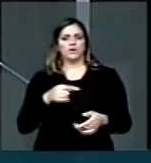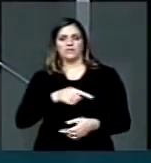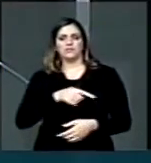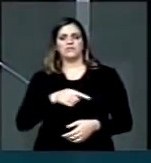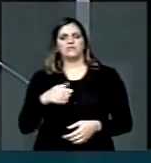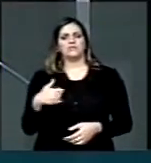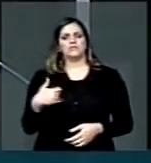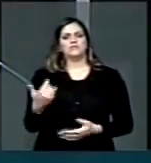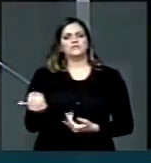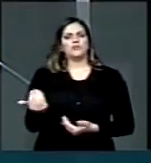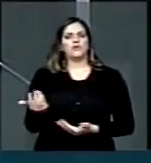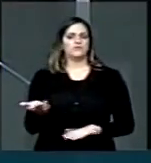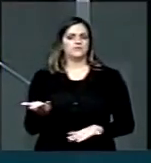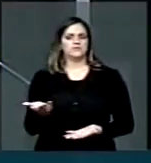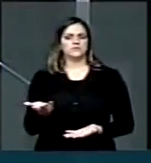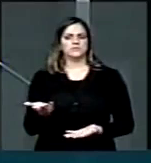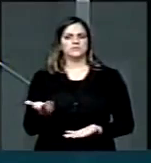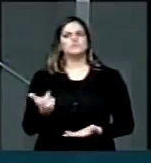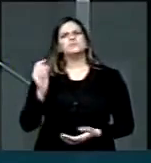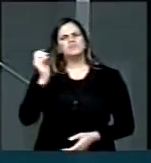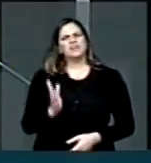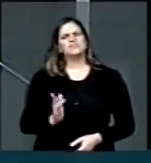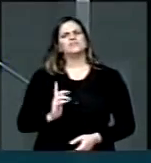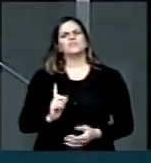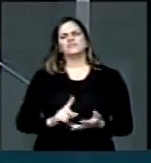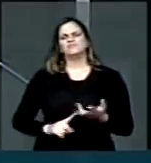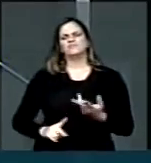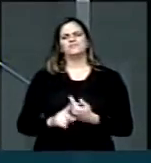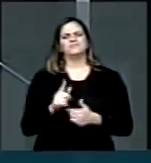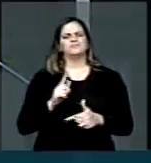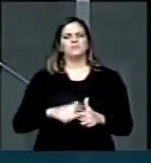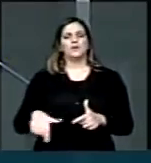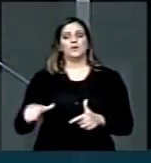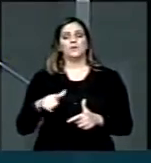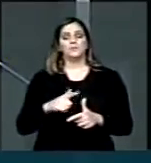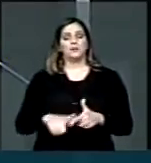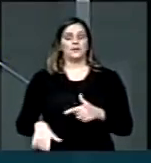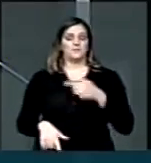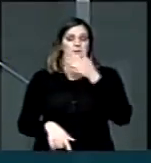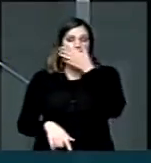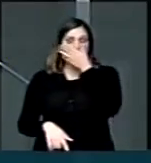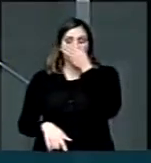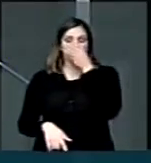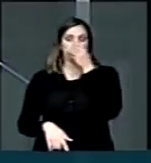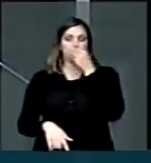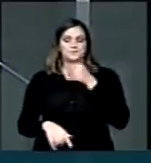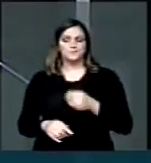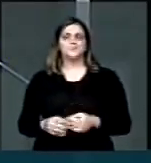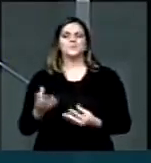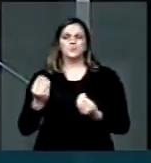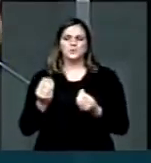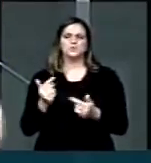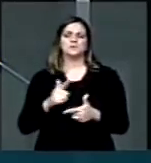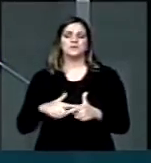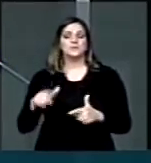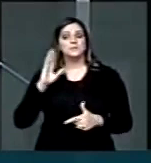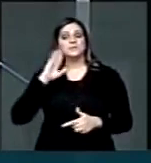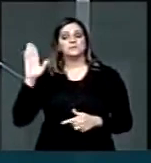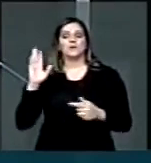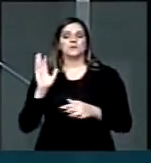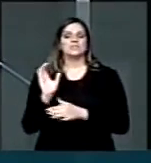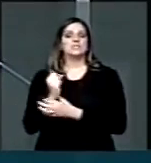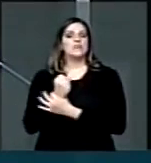tem outros problemas, tem vários problemas, inclusive na área, na questão da segurança